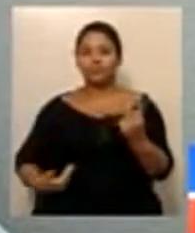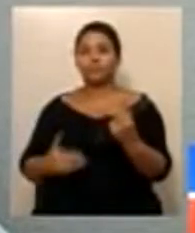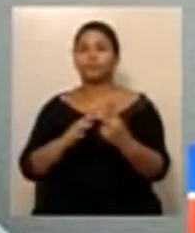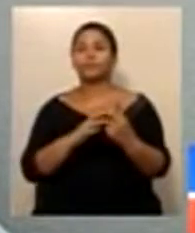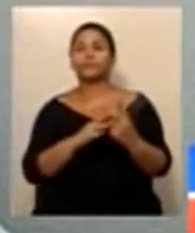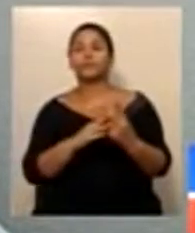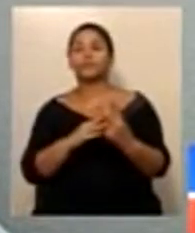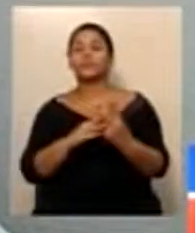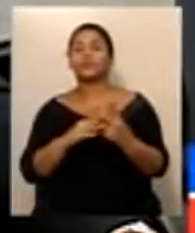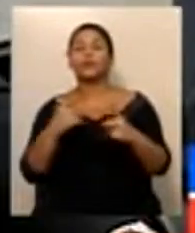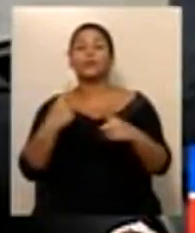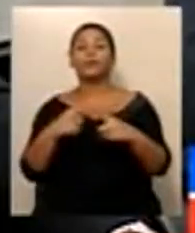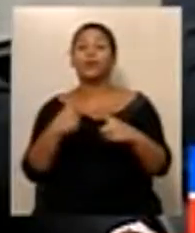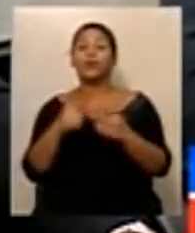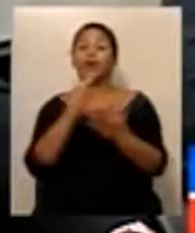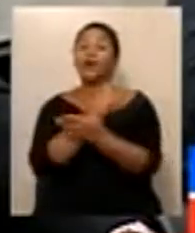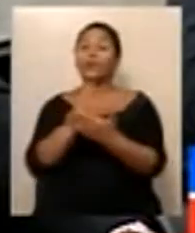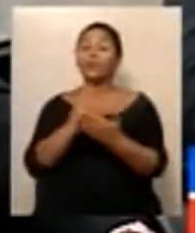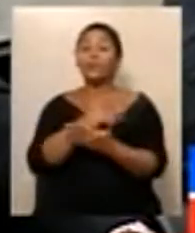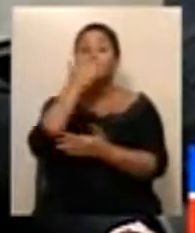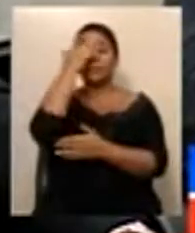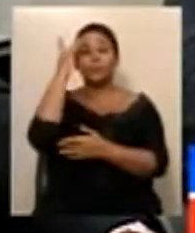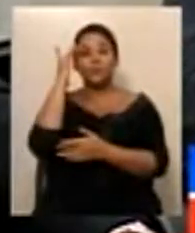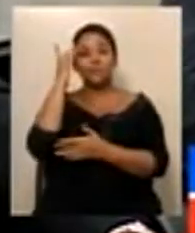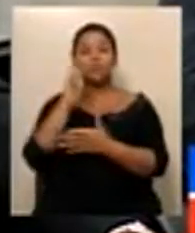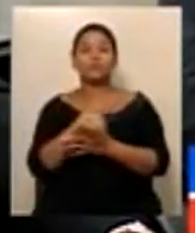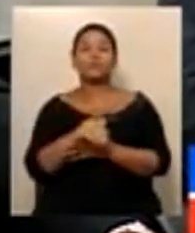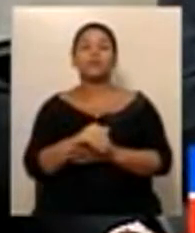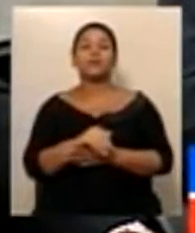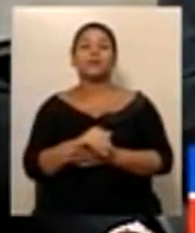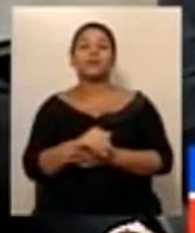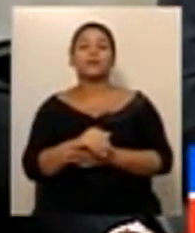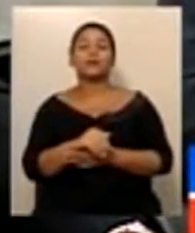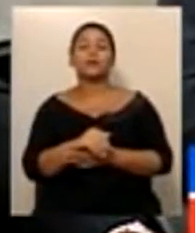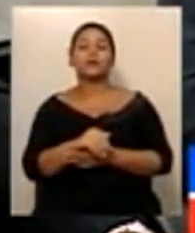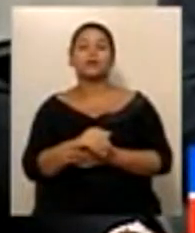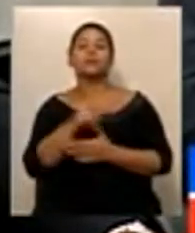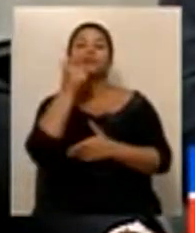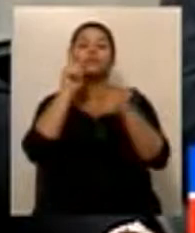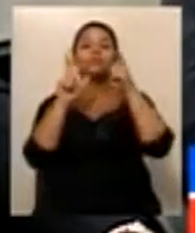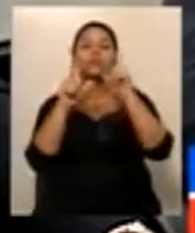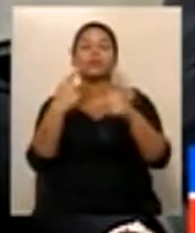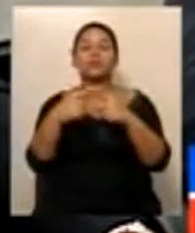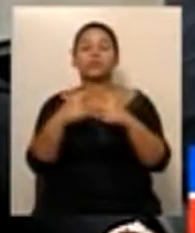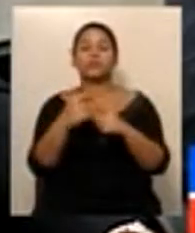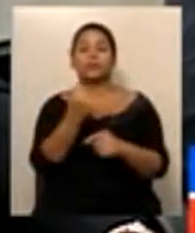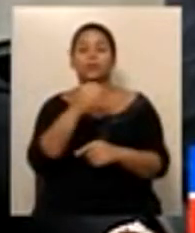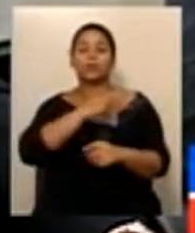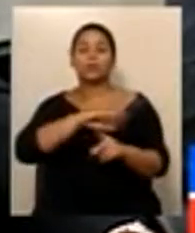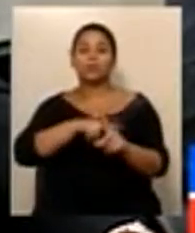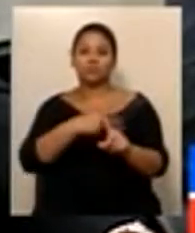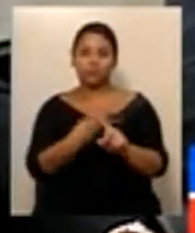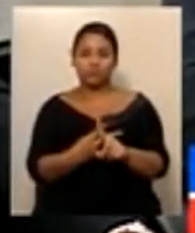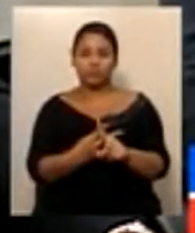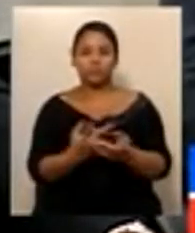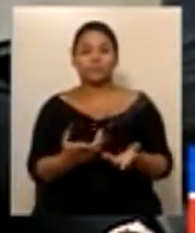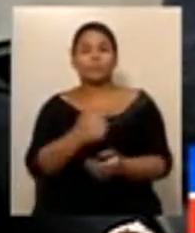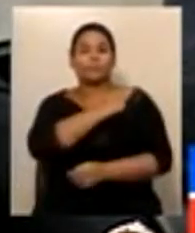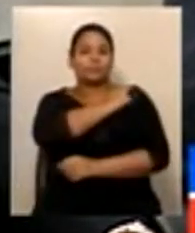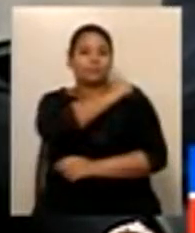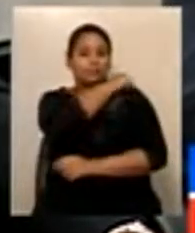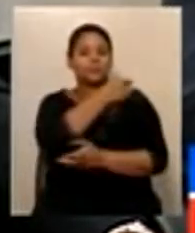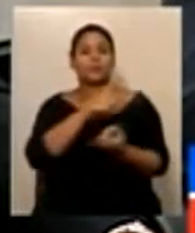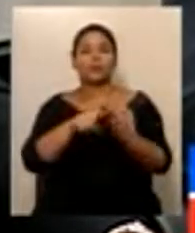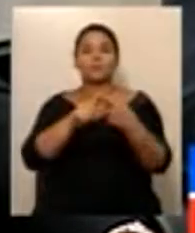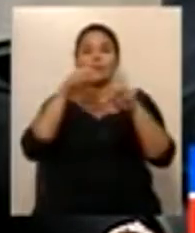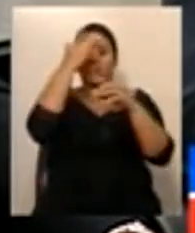dos servidores que são beneficiados através do aumento desse reajuste, no caso dos delegados e os fiscais. E, se eu não me